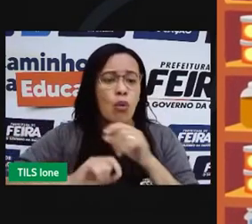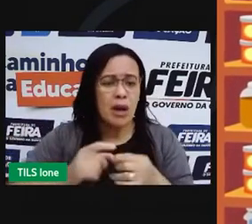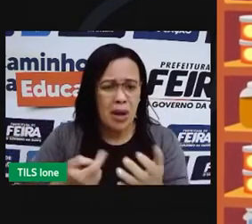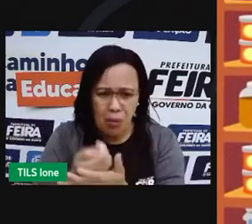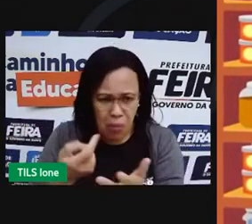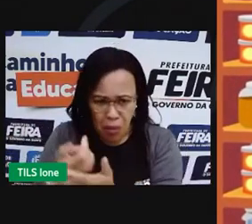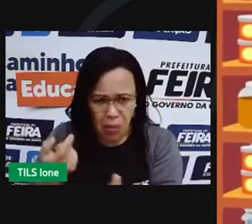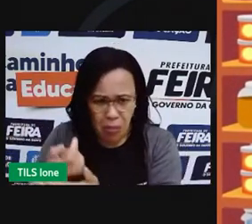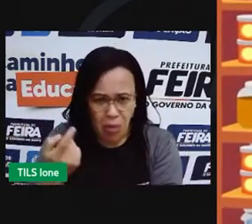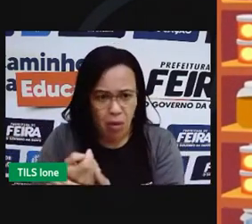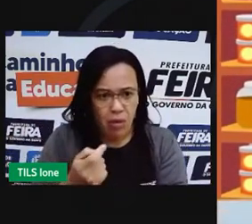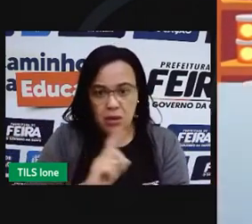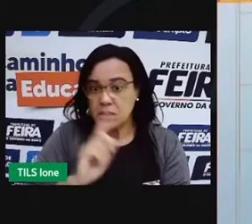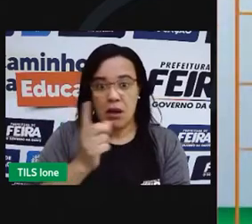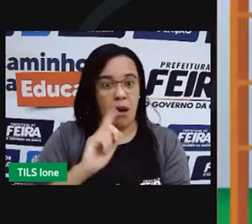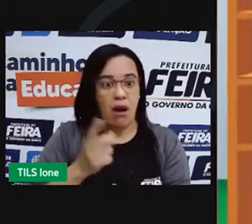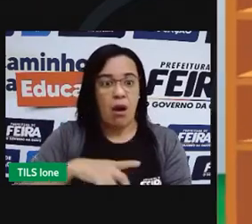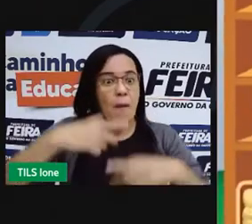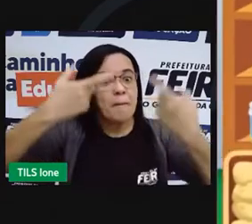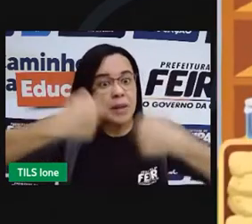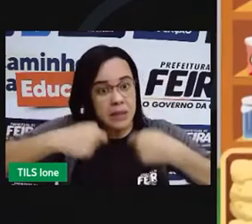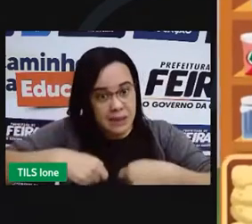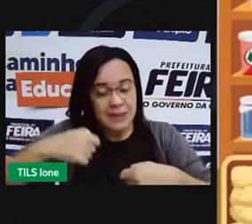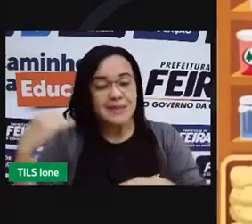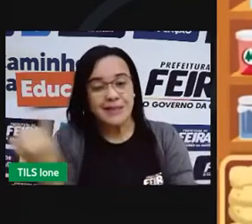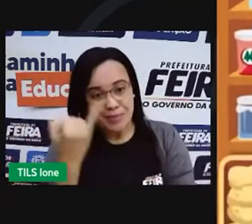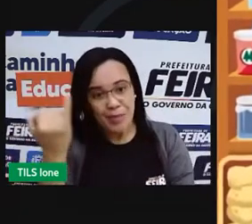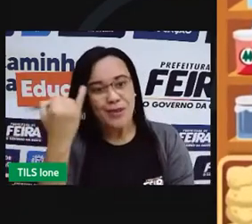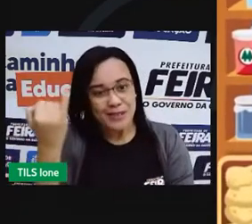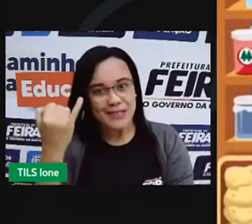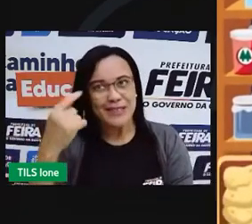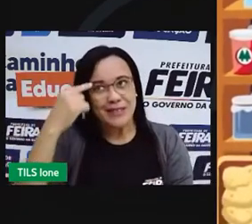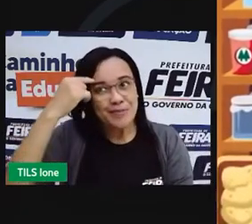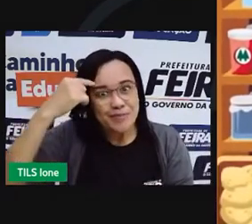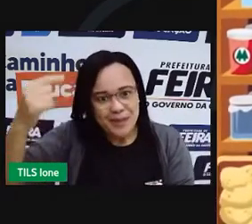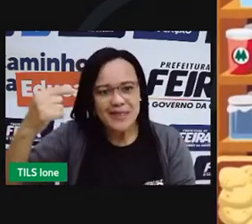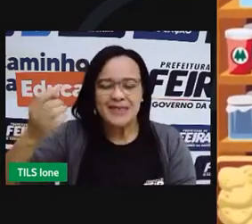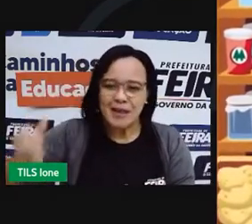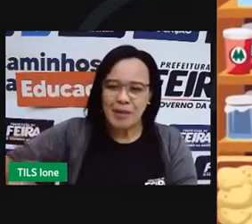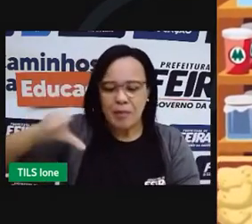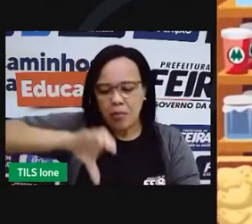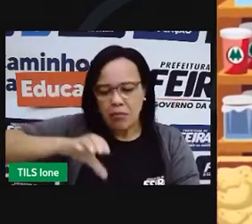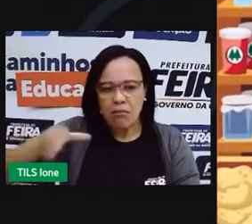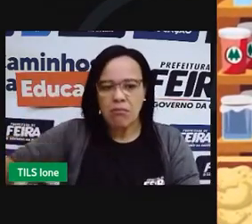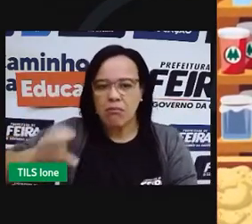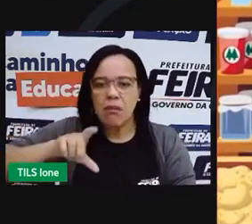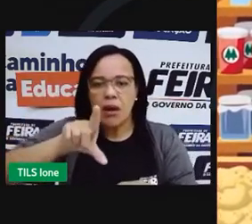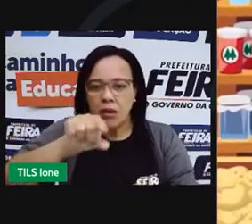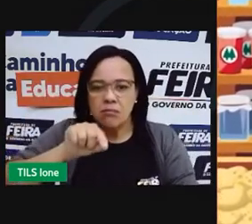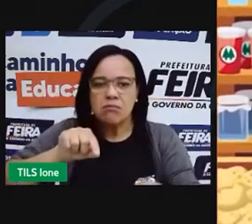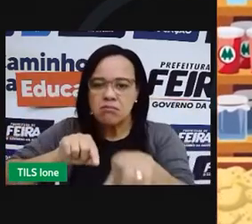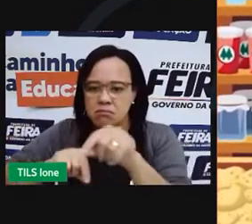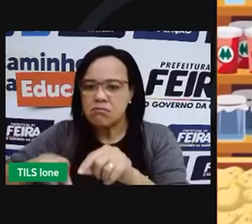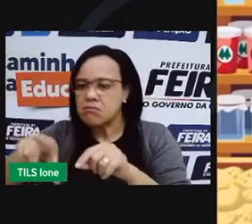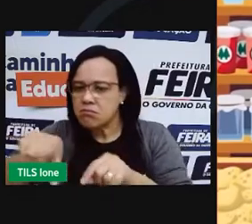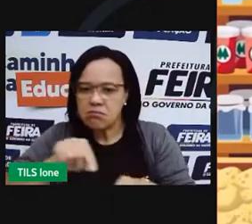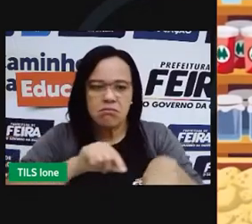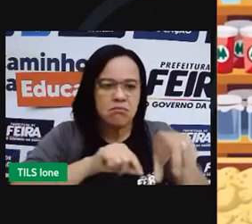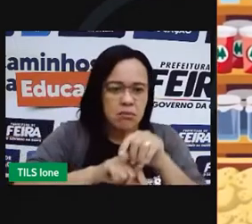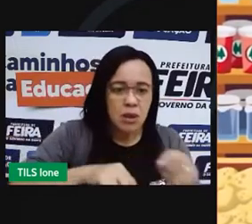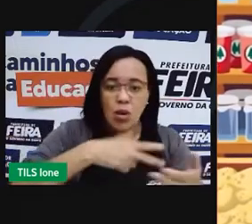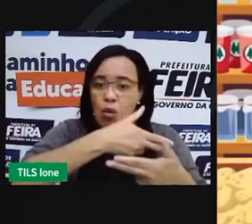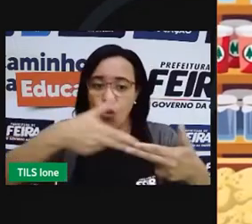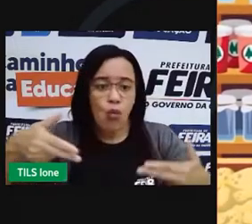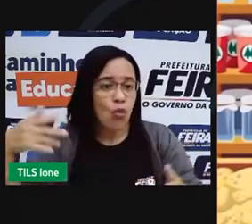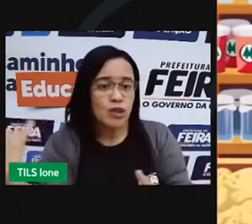família realmente precisava. A tia Simone também se conscientizou e começou a valorizar o consumo de orgânicos, que além do